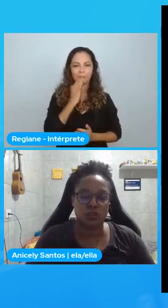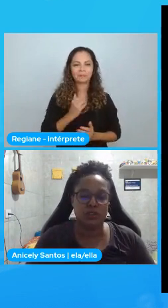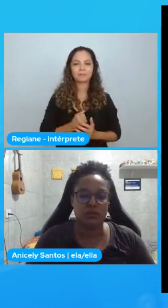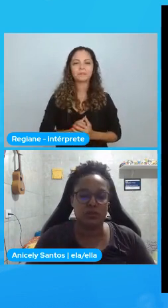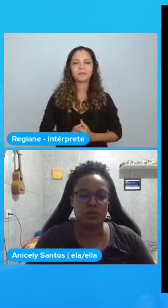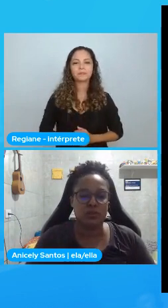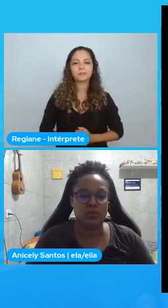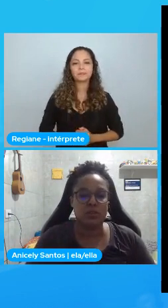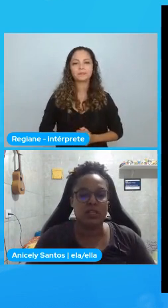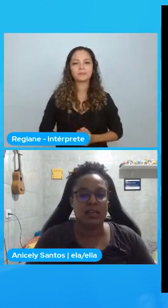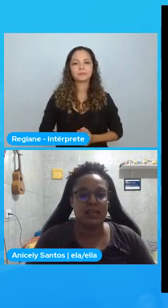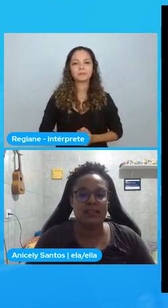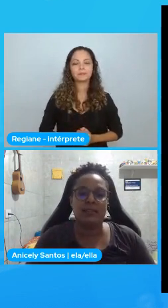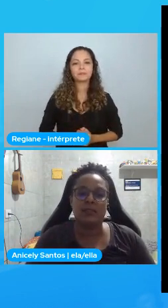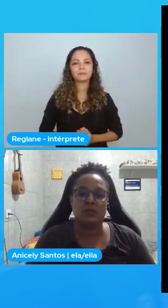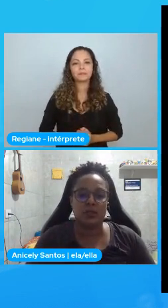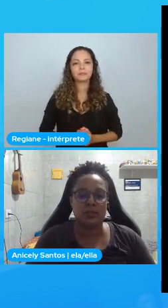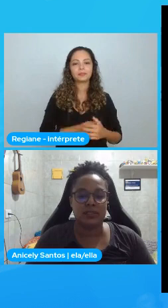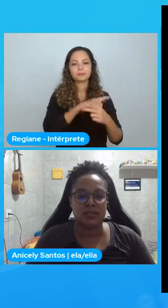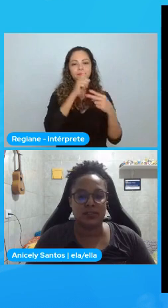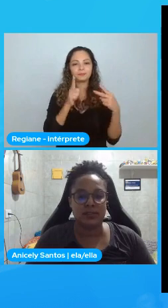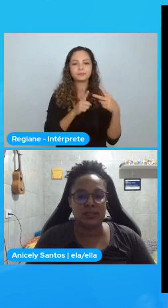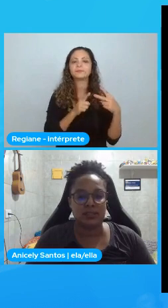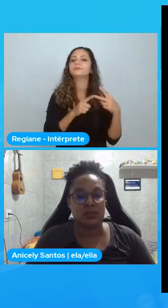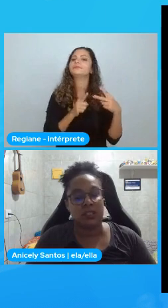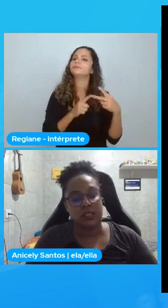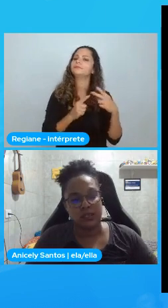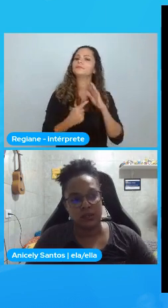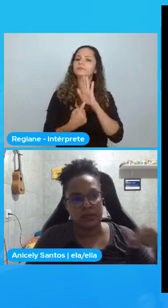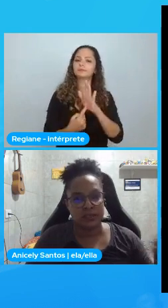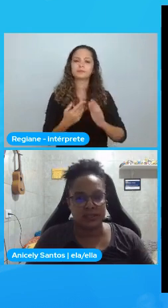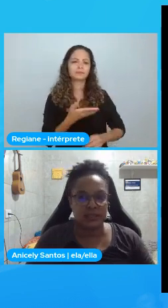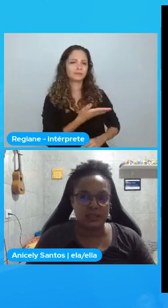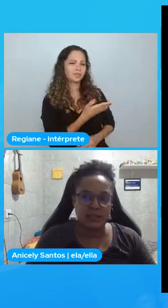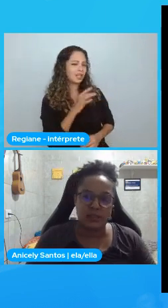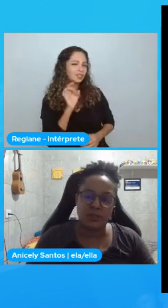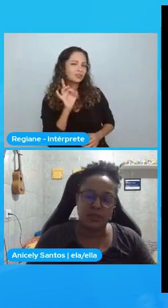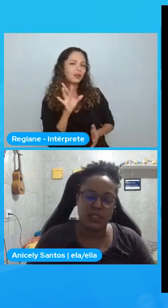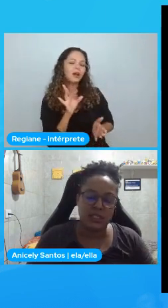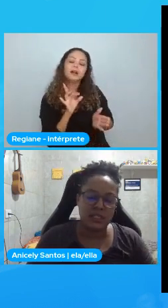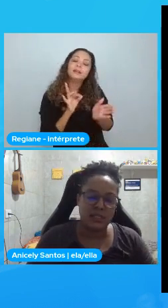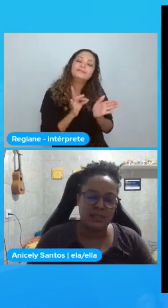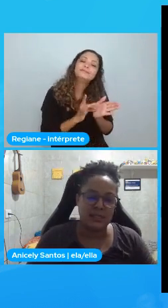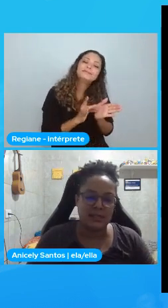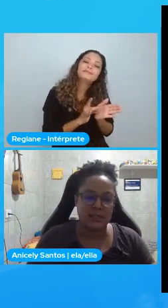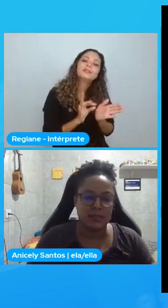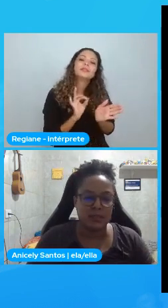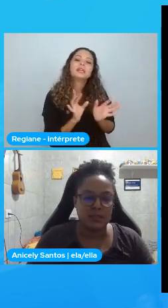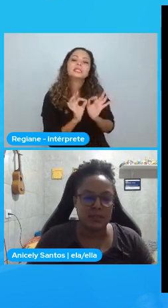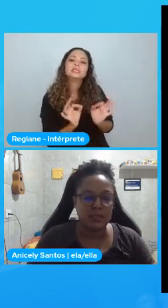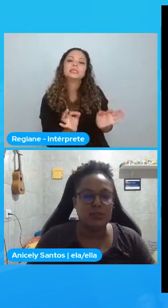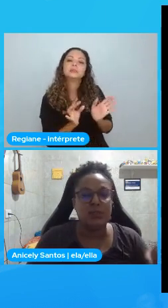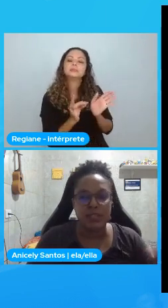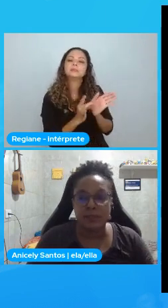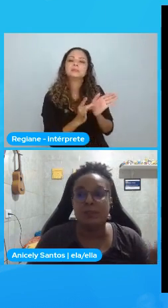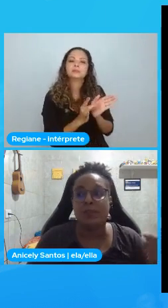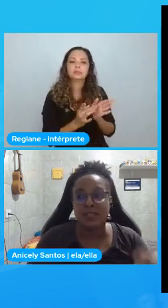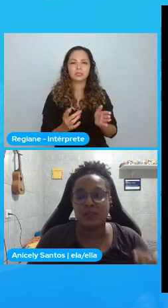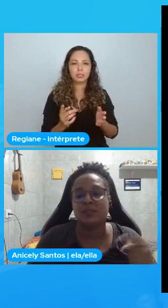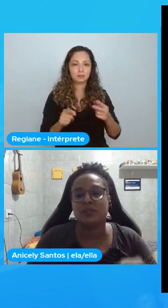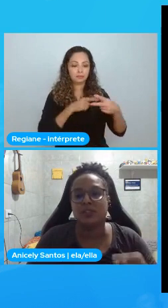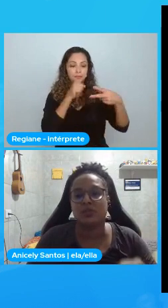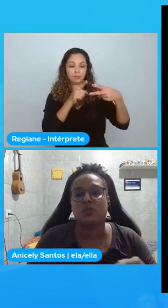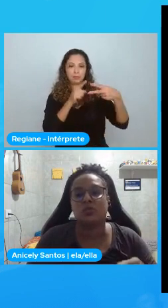O nosso segundo ponto. É que isso não é apenas afirmação. Como eu disse antes. Porque. Diz assim. É importante. Porque.